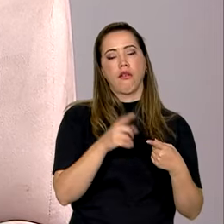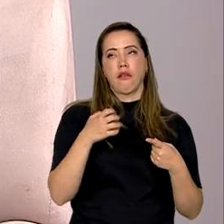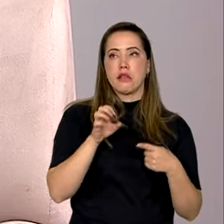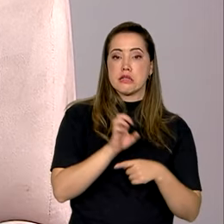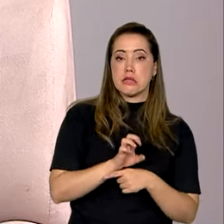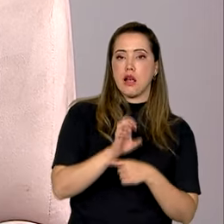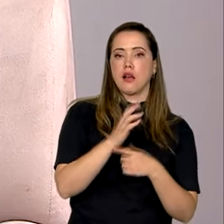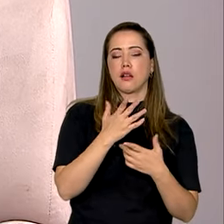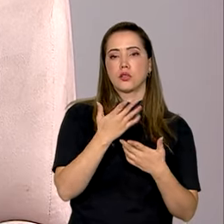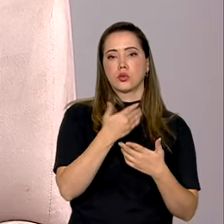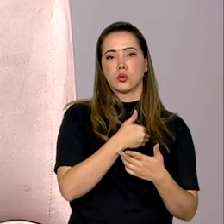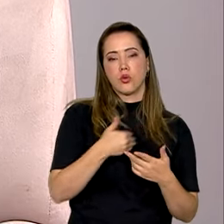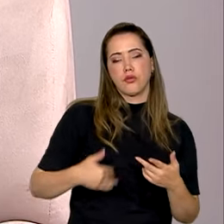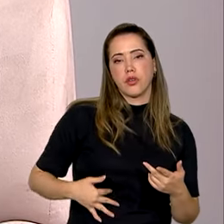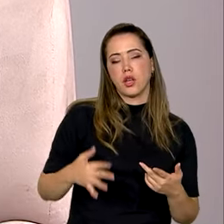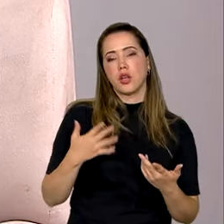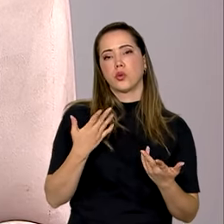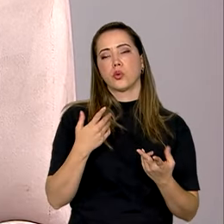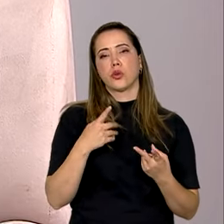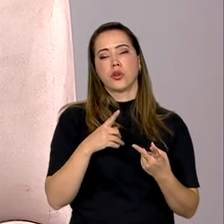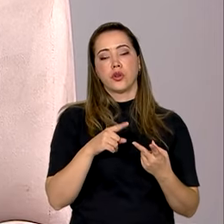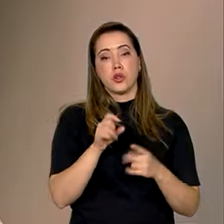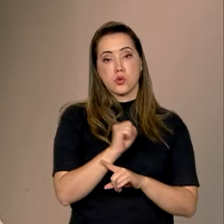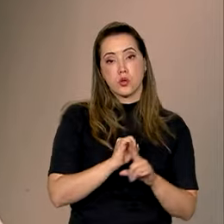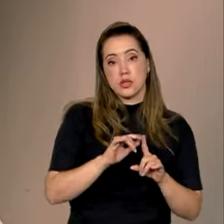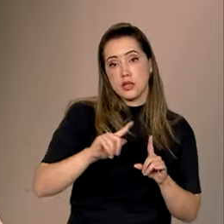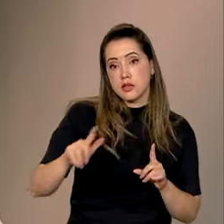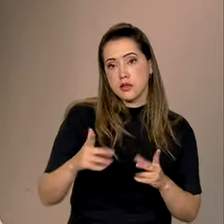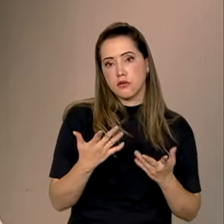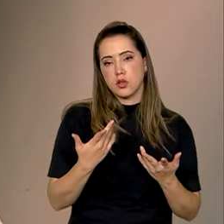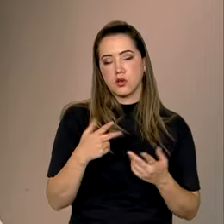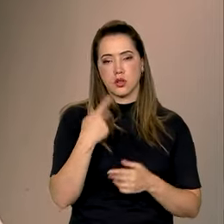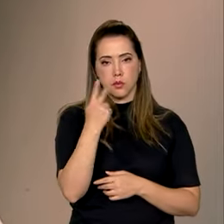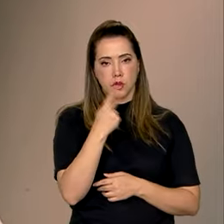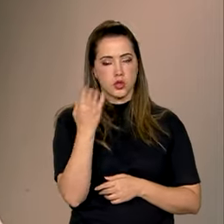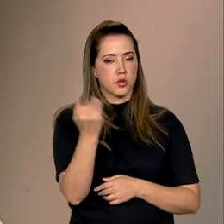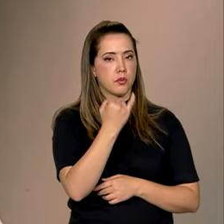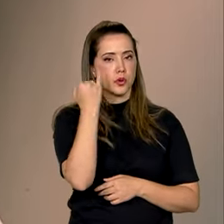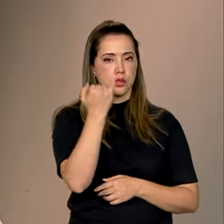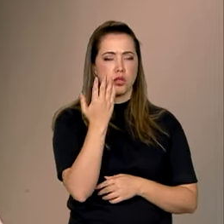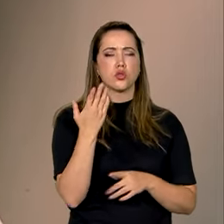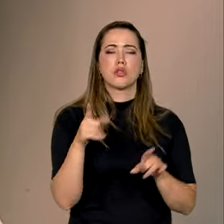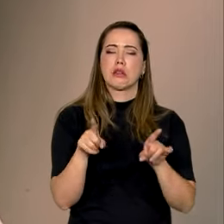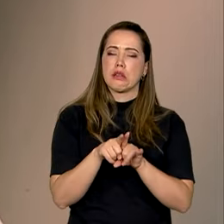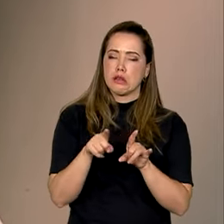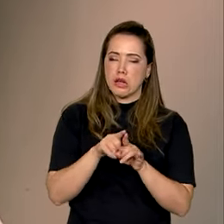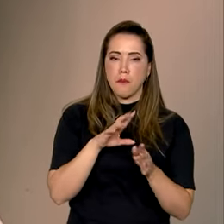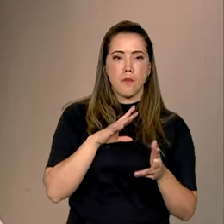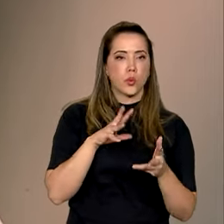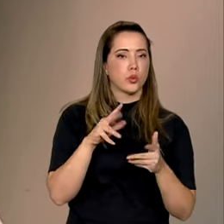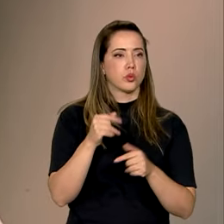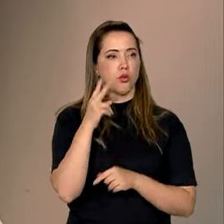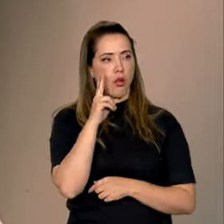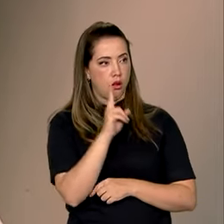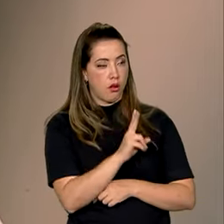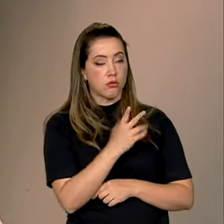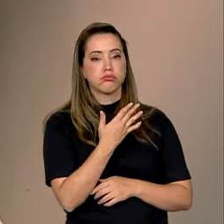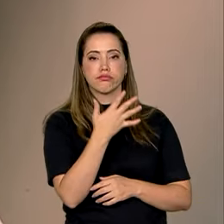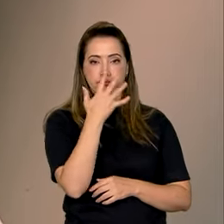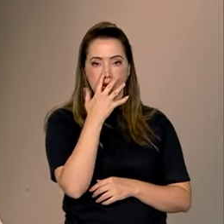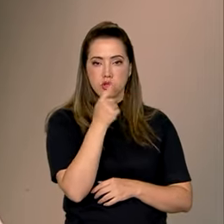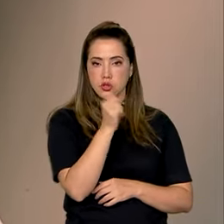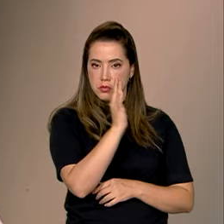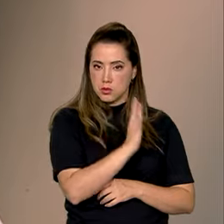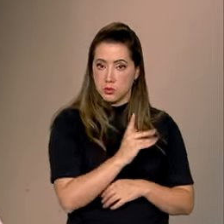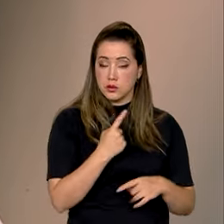estatais quanto a sociedade civil organizada. Então, nós temos uma política de sucesso que é referência, inclusive, de combate ao trabalho escravo. Então, esse crescimento também faz